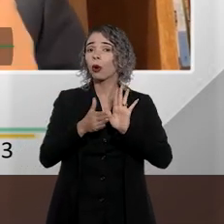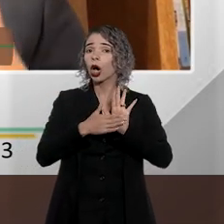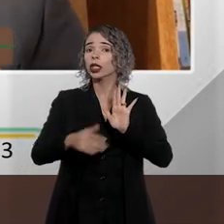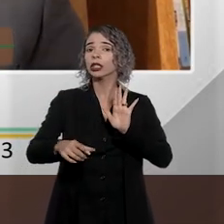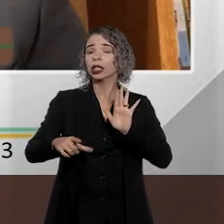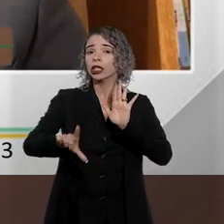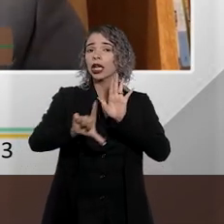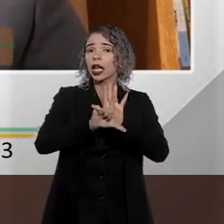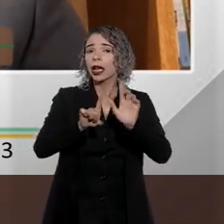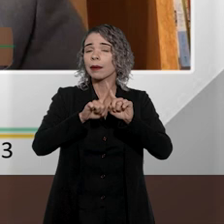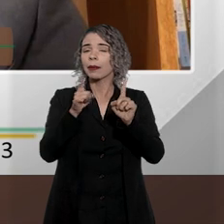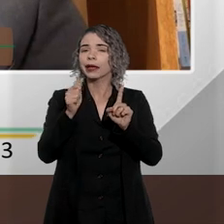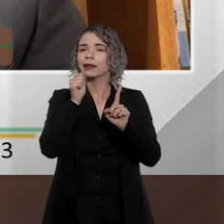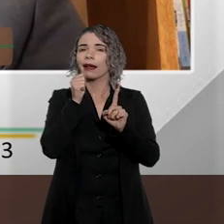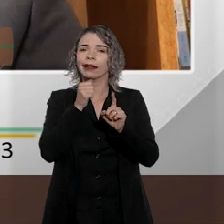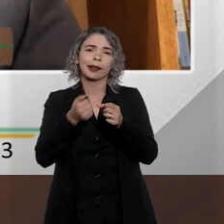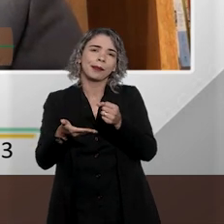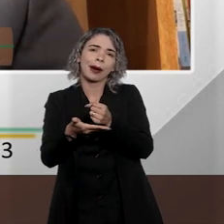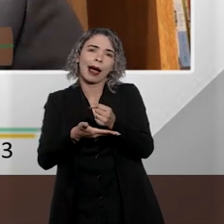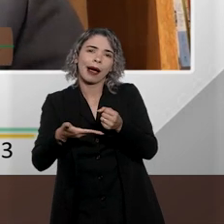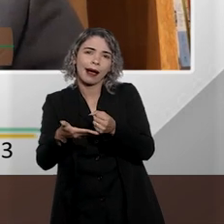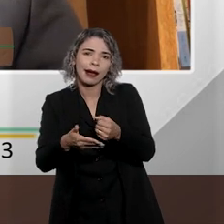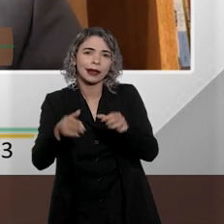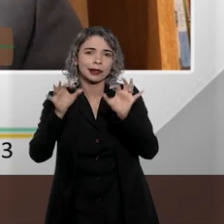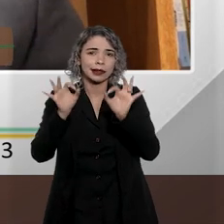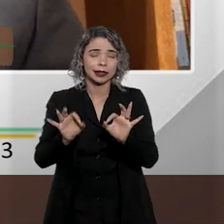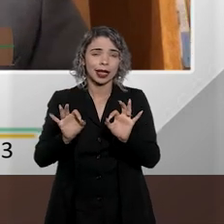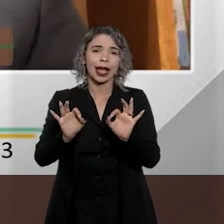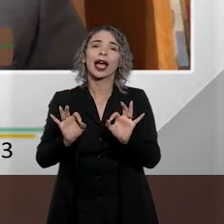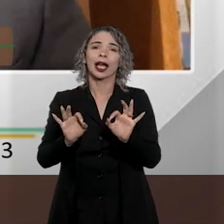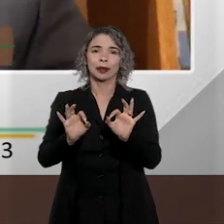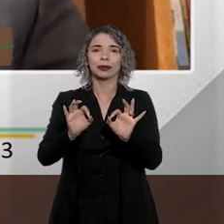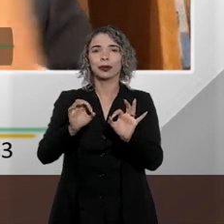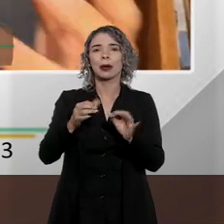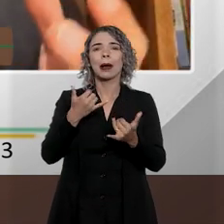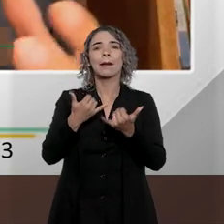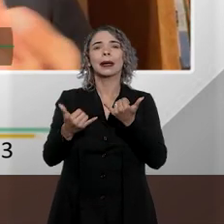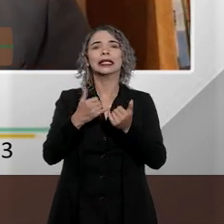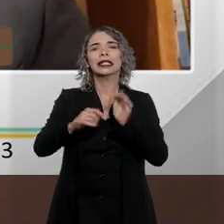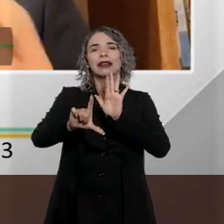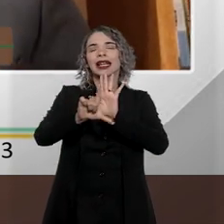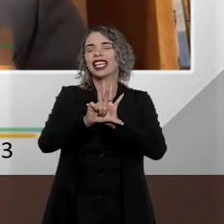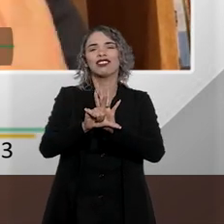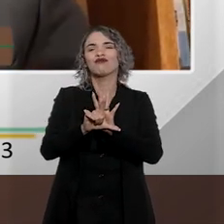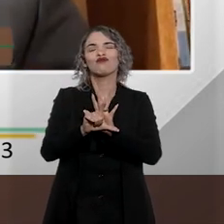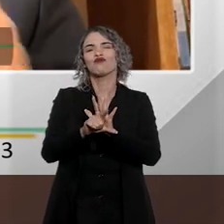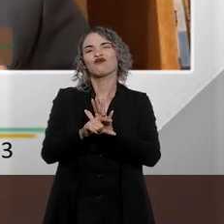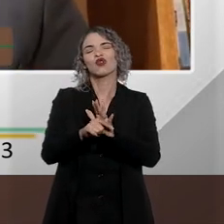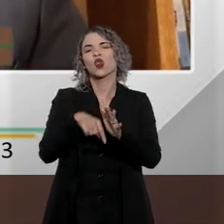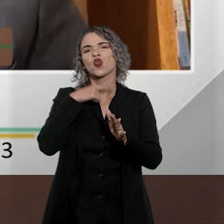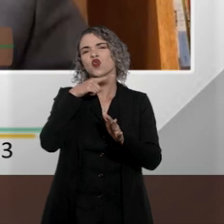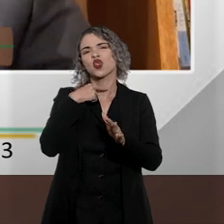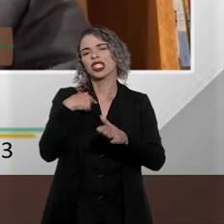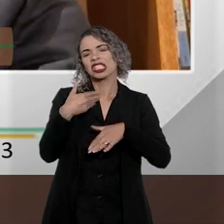mas de uma forma muito incipiente ainda, como a gente costuma dizer no Brasil, uma lei que não pegou, ou seja, uma lei sem muita eficácia social.